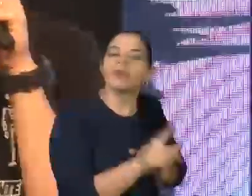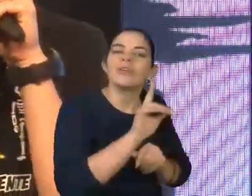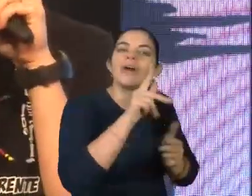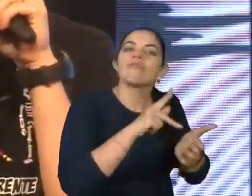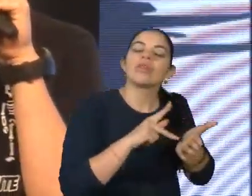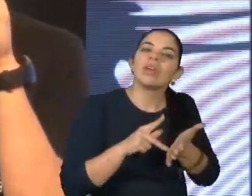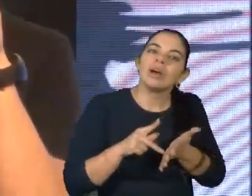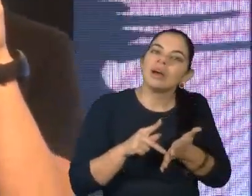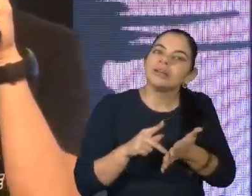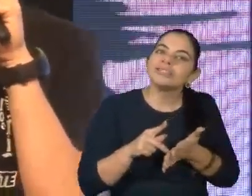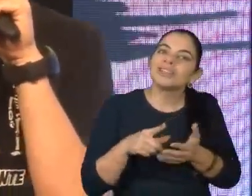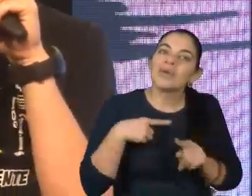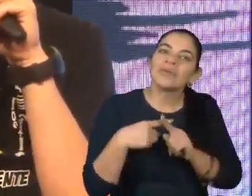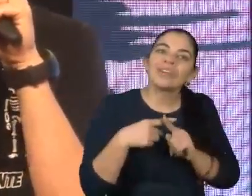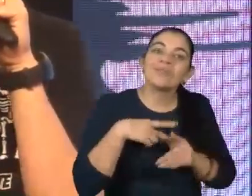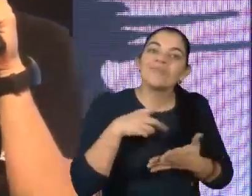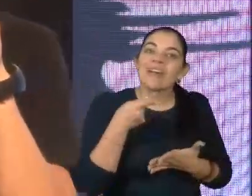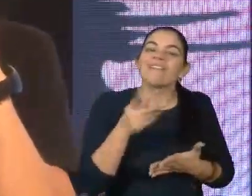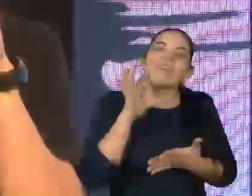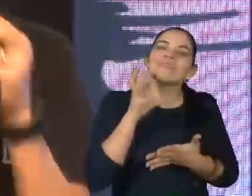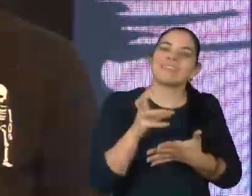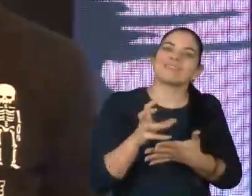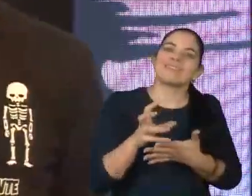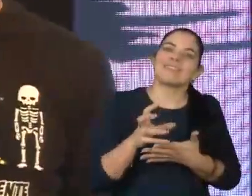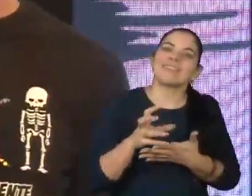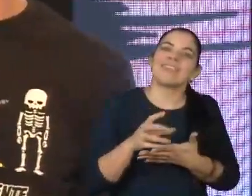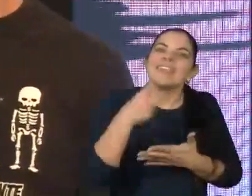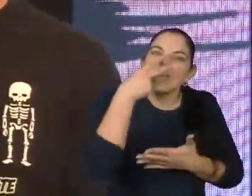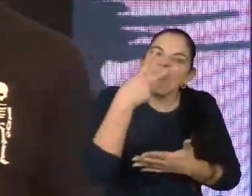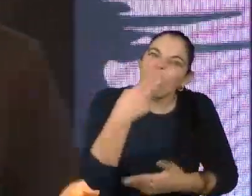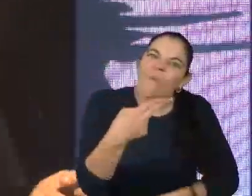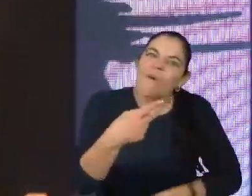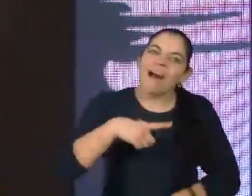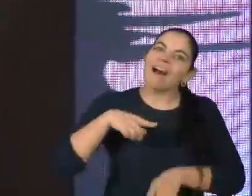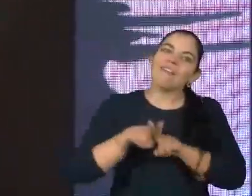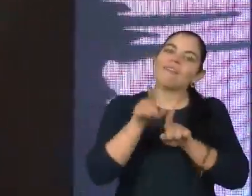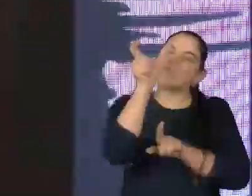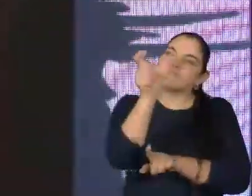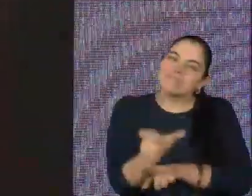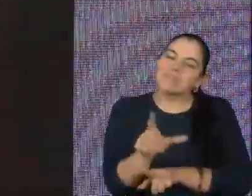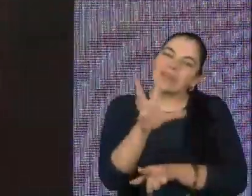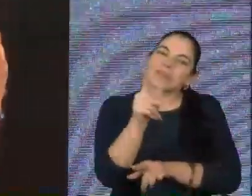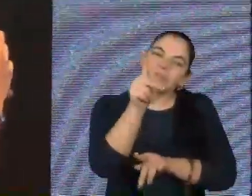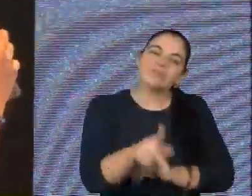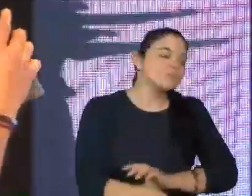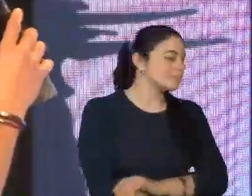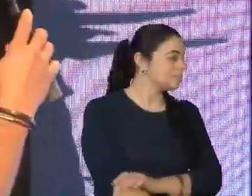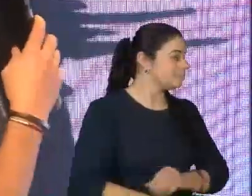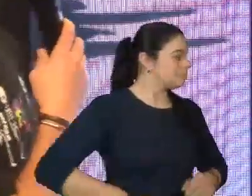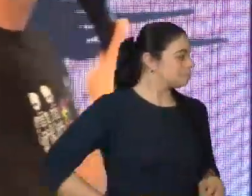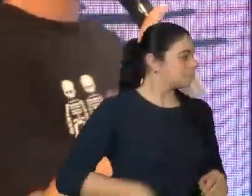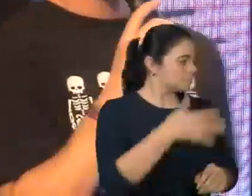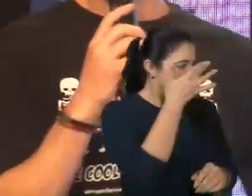é assim que funciona para todo mundo. E a gente tem que ter a mesma conduta para todas as pessoas. Opa!